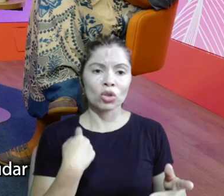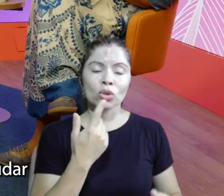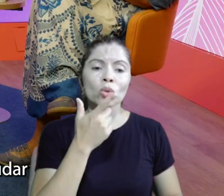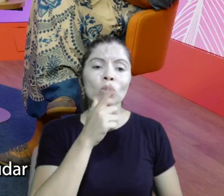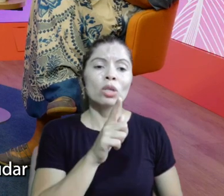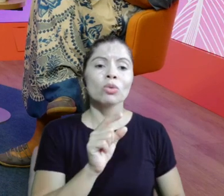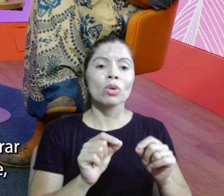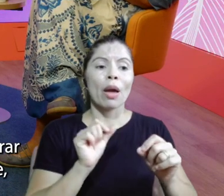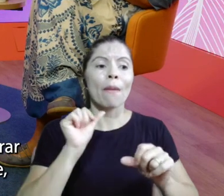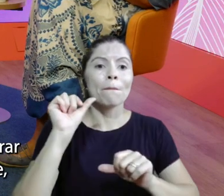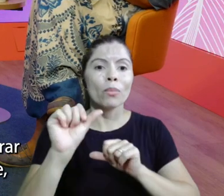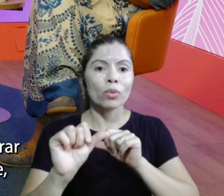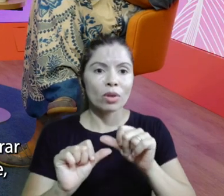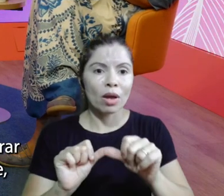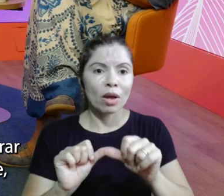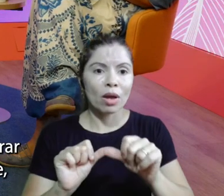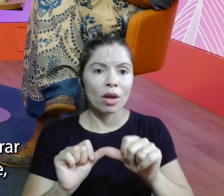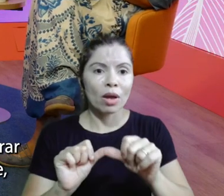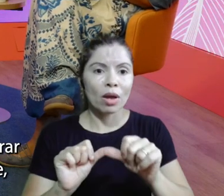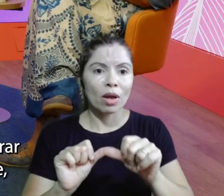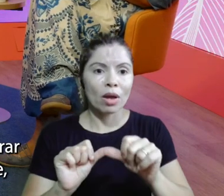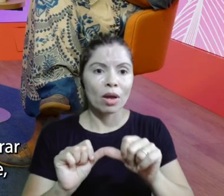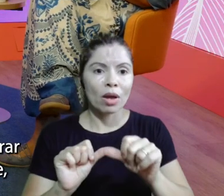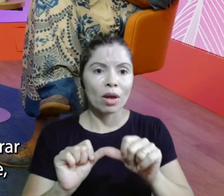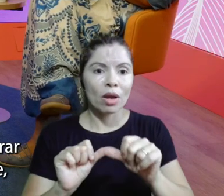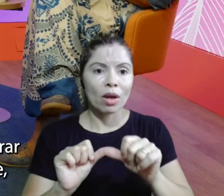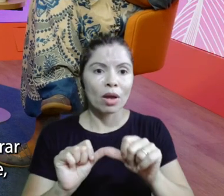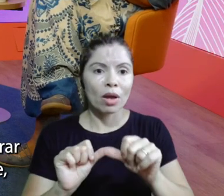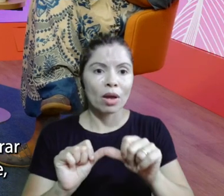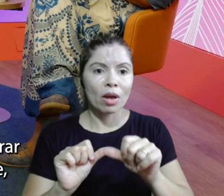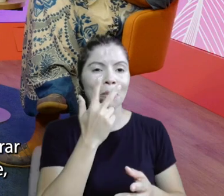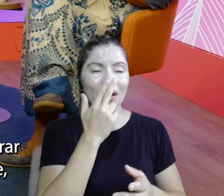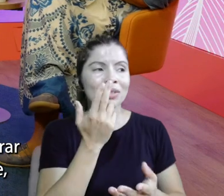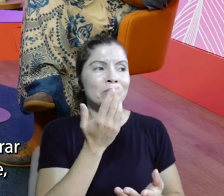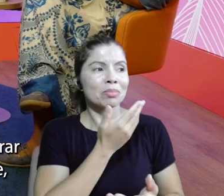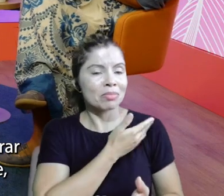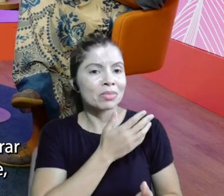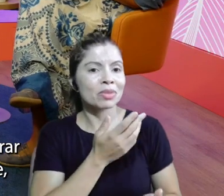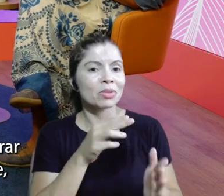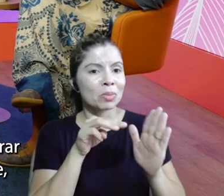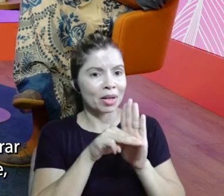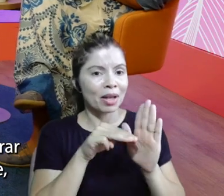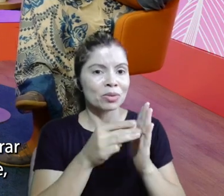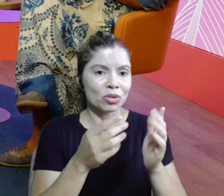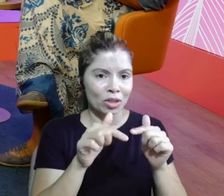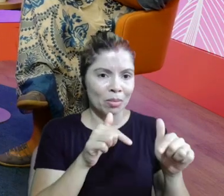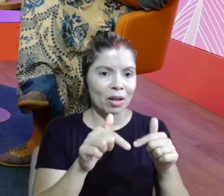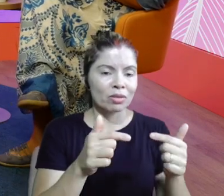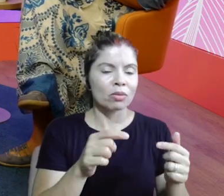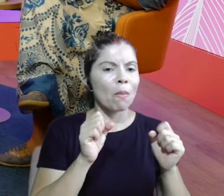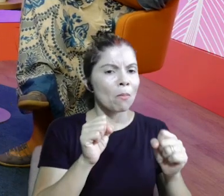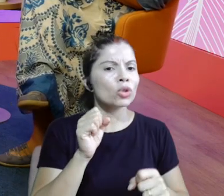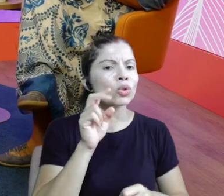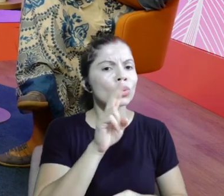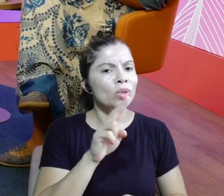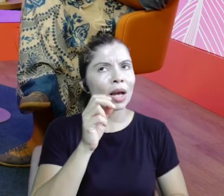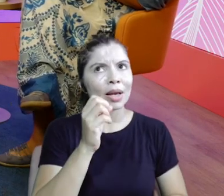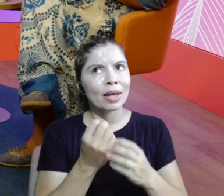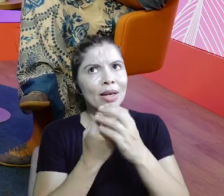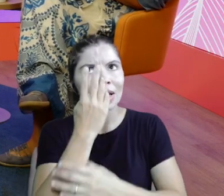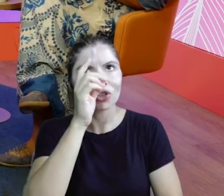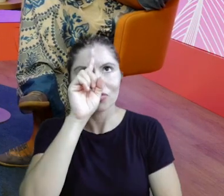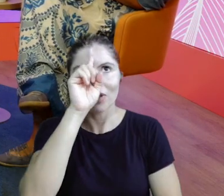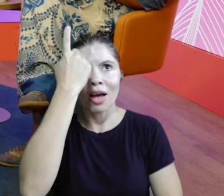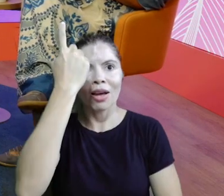mudar essa, essa característica do mercado e mostrar que sim, você pode usar a criatividade, pensar fora da caixinha e